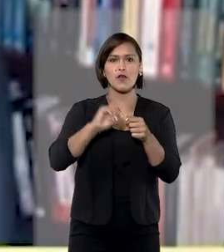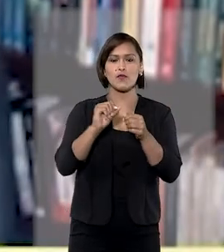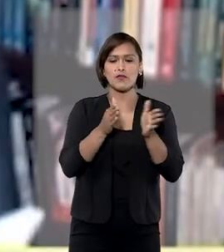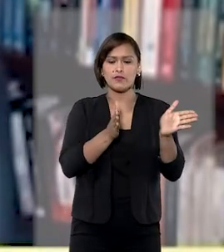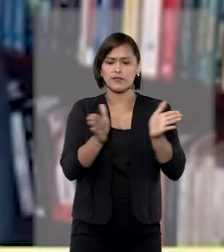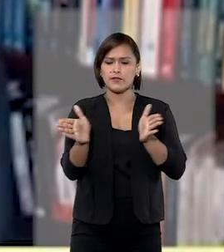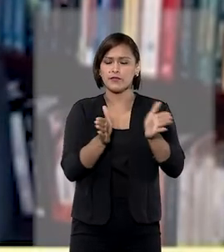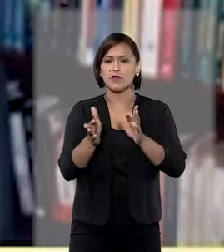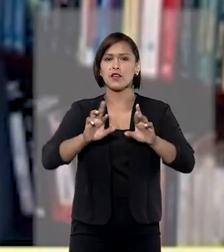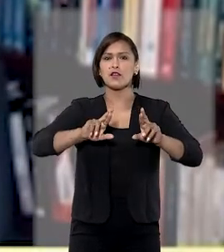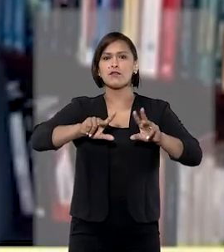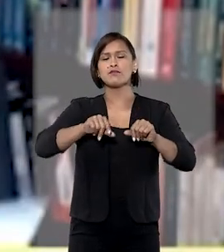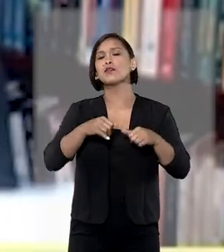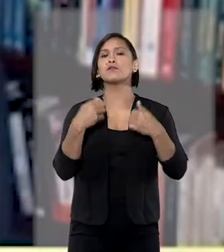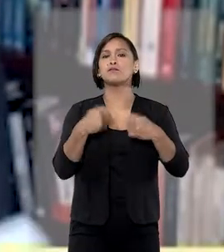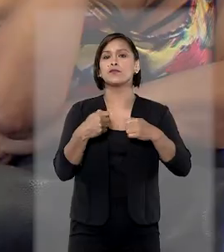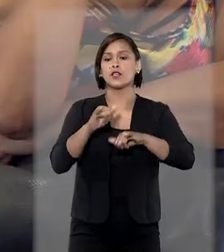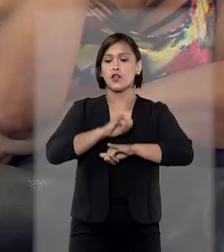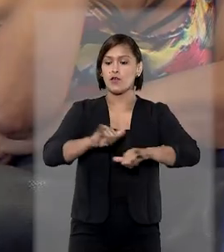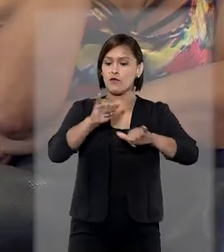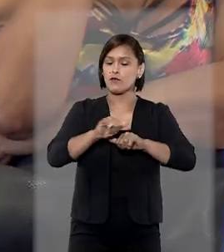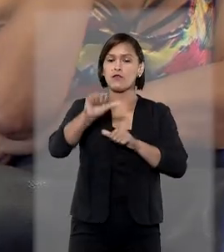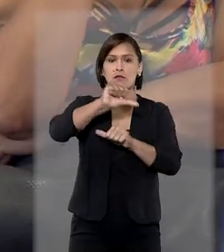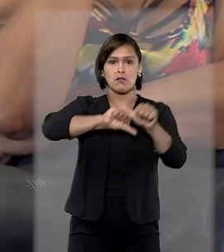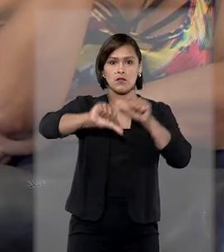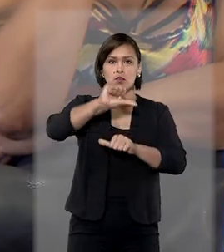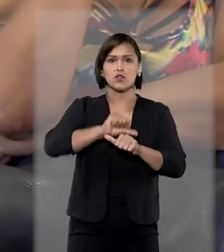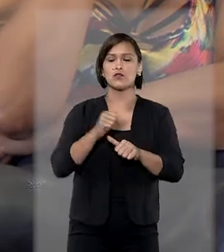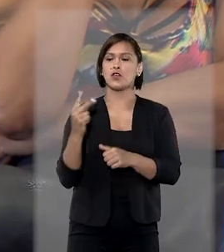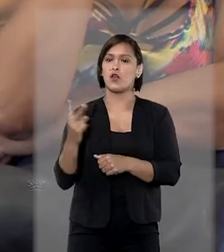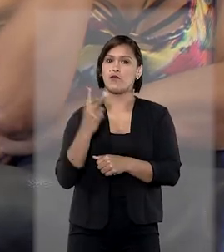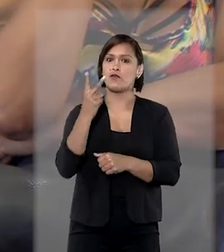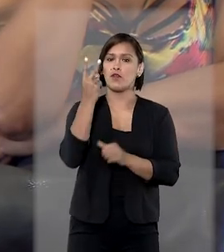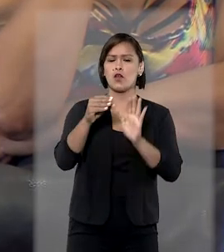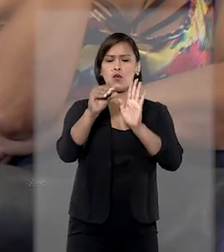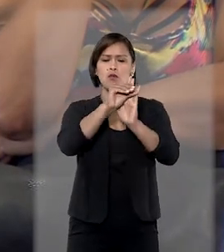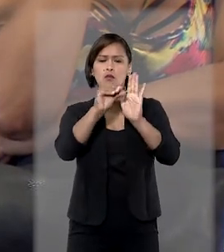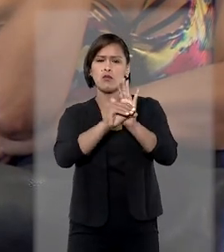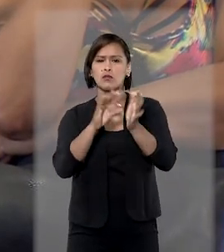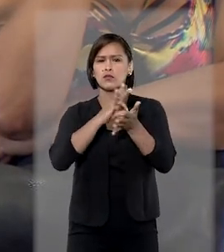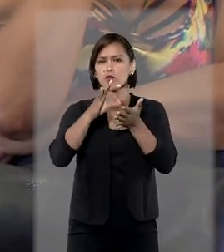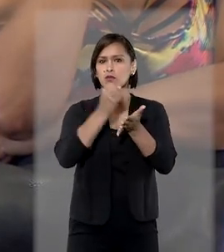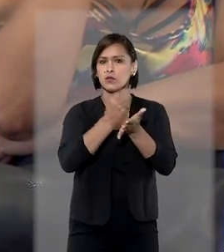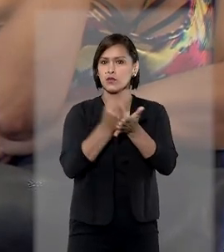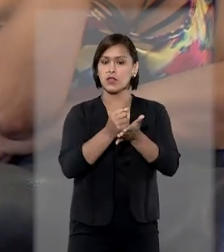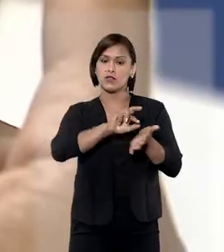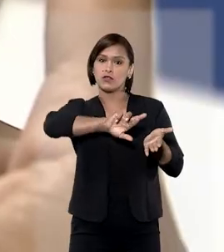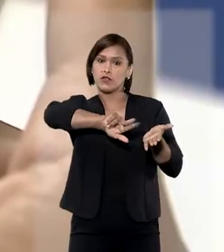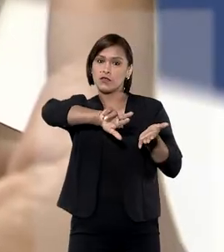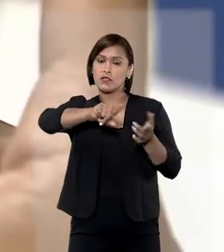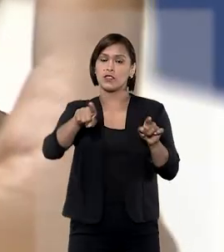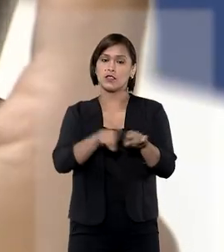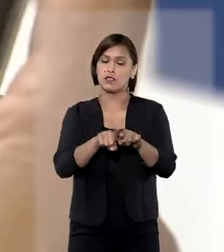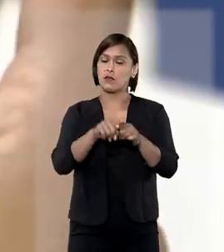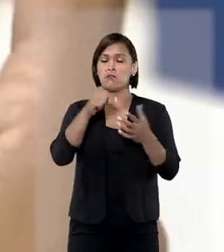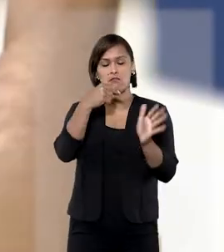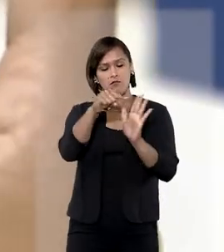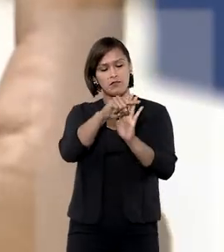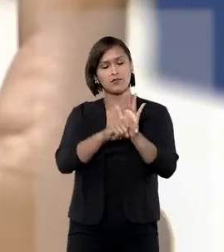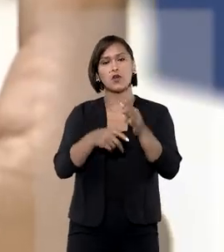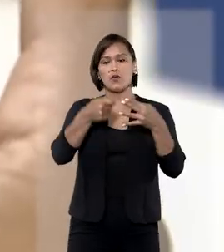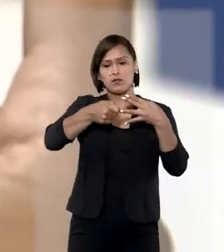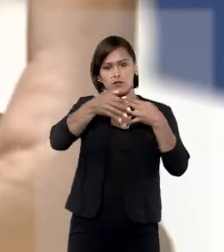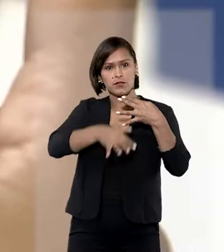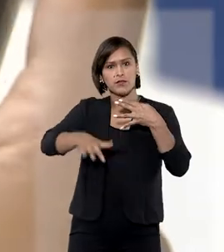unilateralmente pelo fornecedor que modifiquem o preço ou o conteúdo do contrato. O ministro também indicou que a